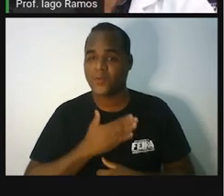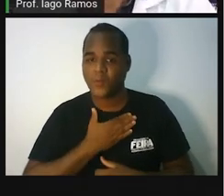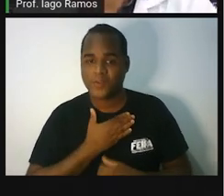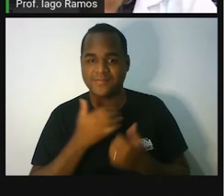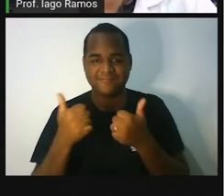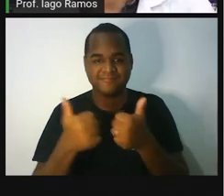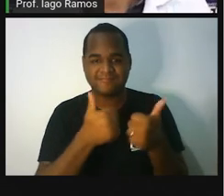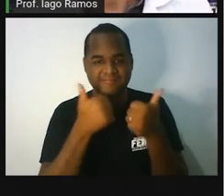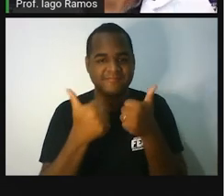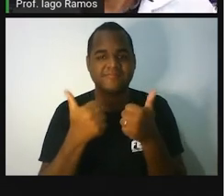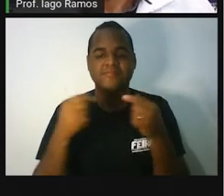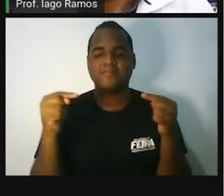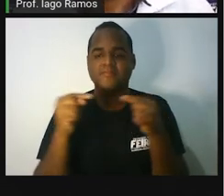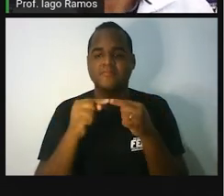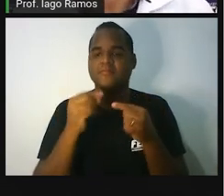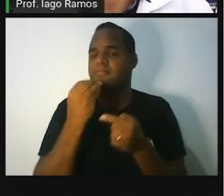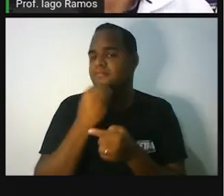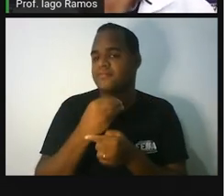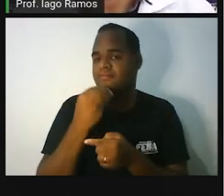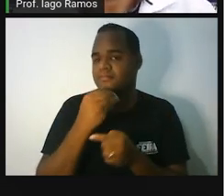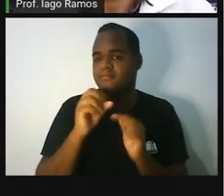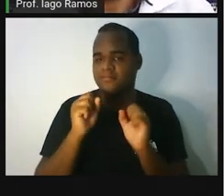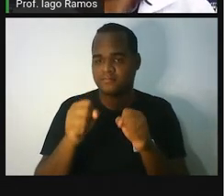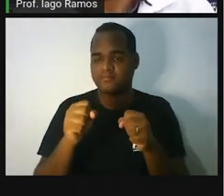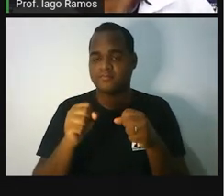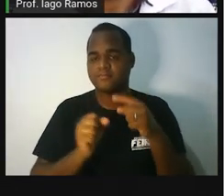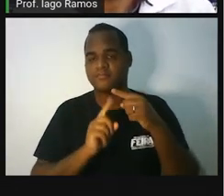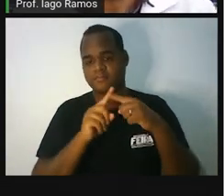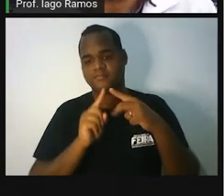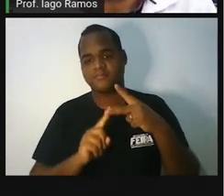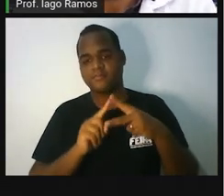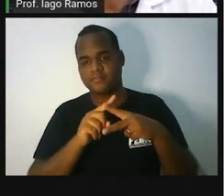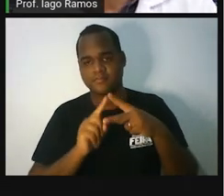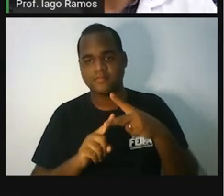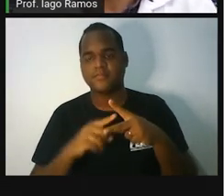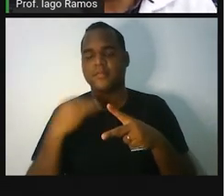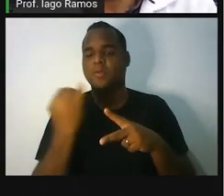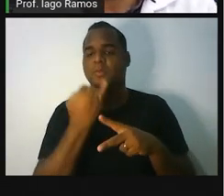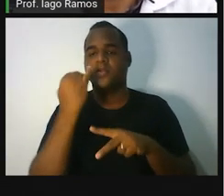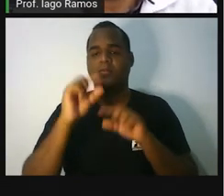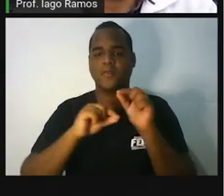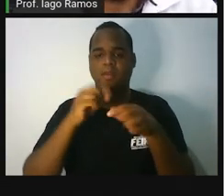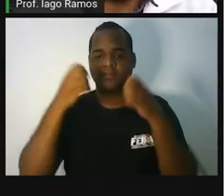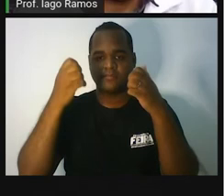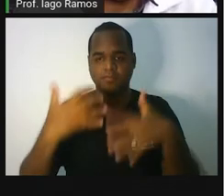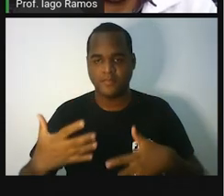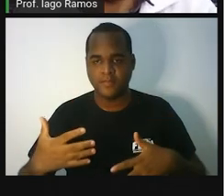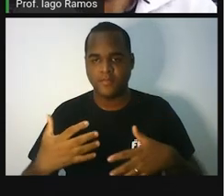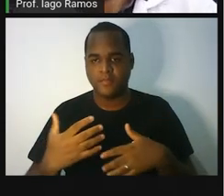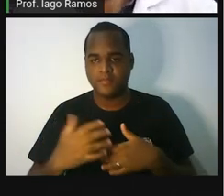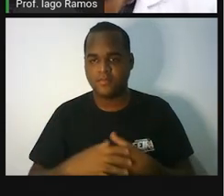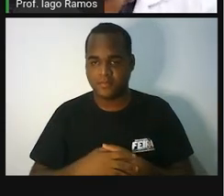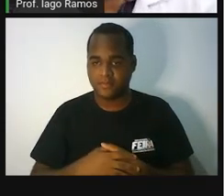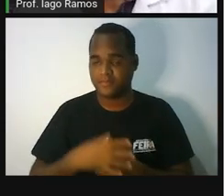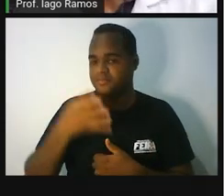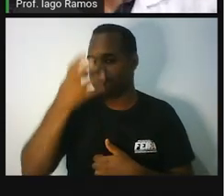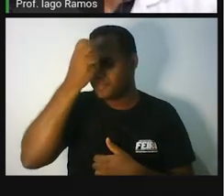Eu espero que você tenha curtido essa trilha de aprendizagem, tá? O que é que foi importante nessa aula, professor?